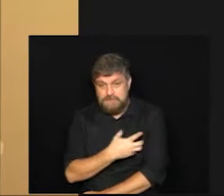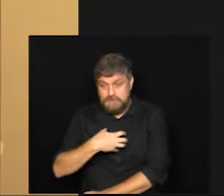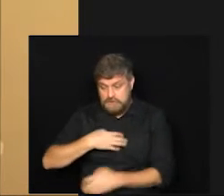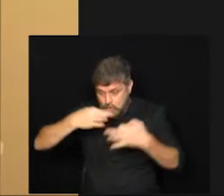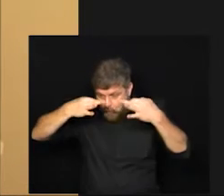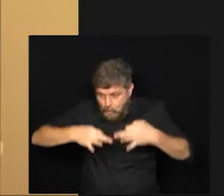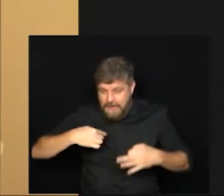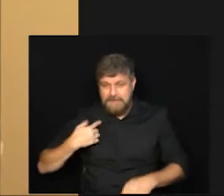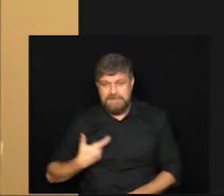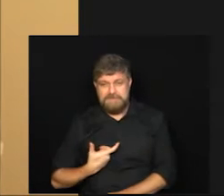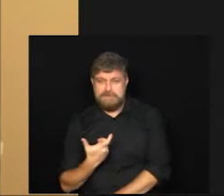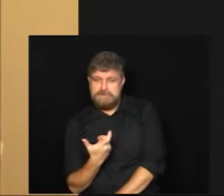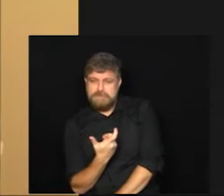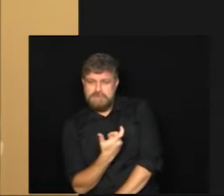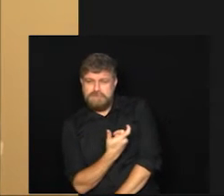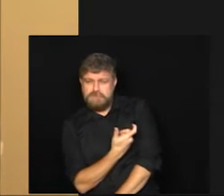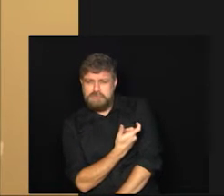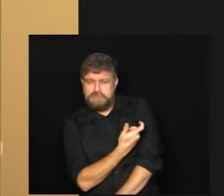porque a gente usa